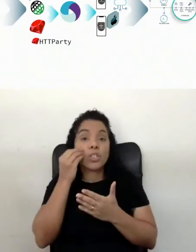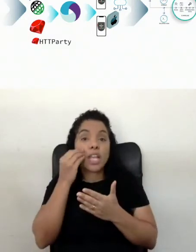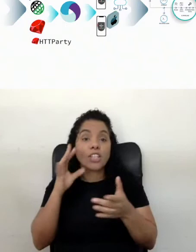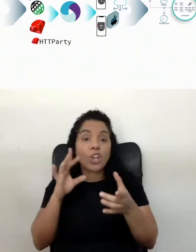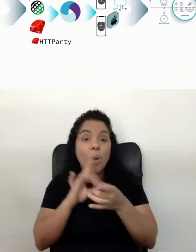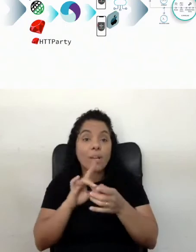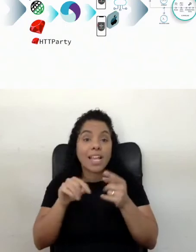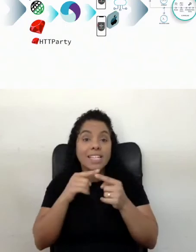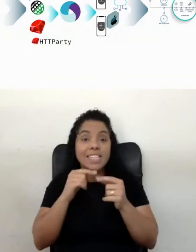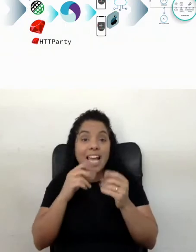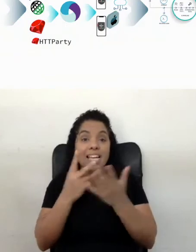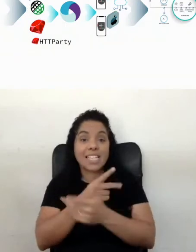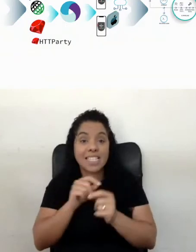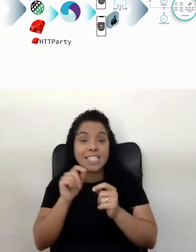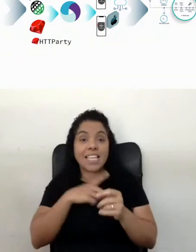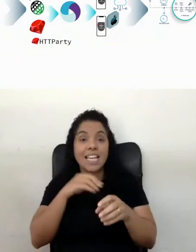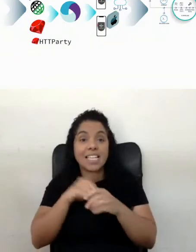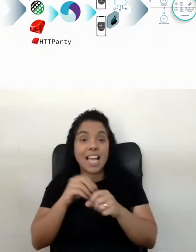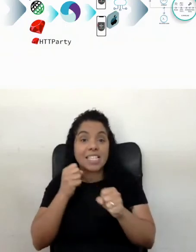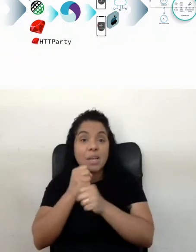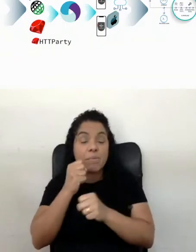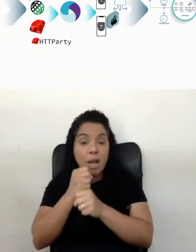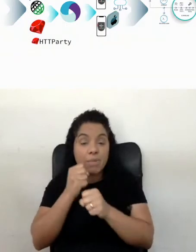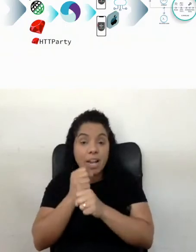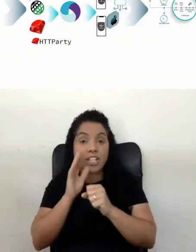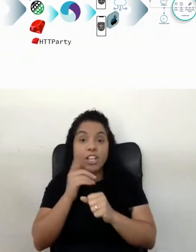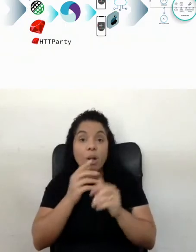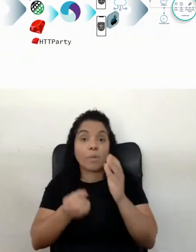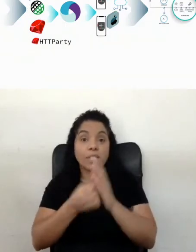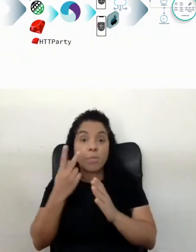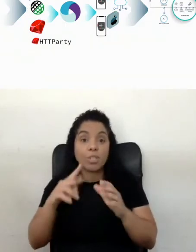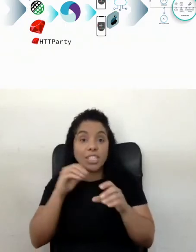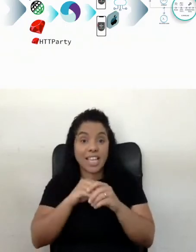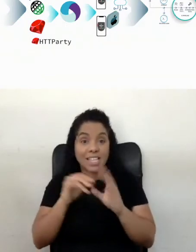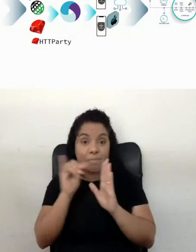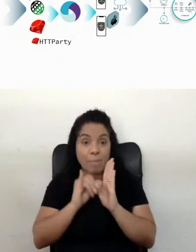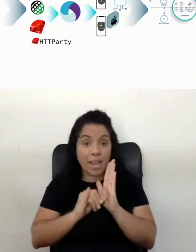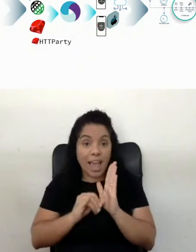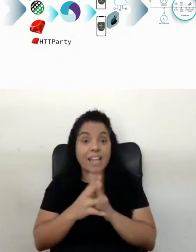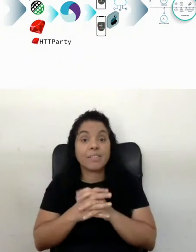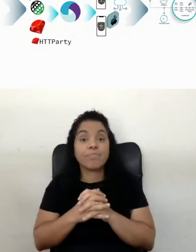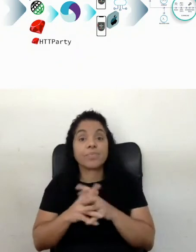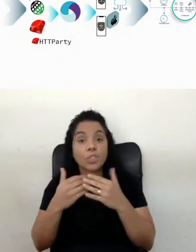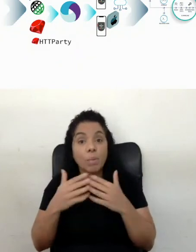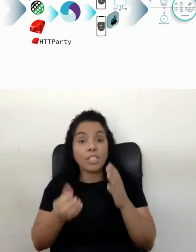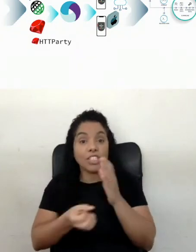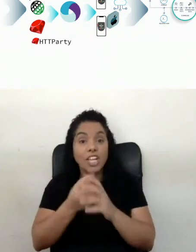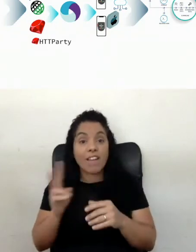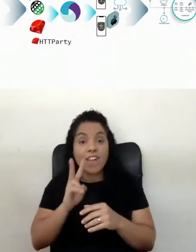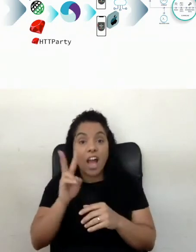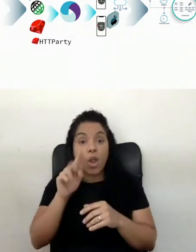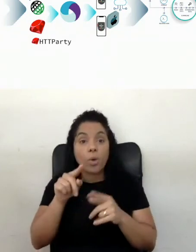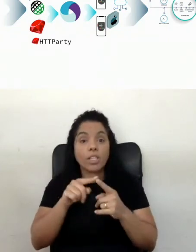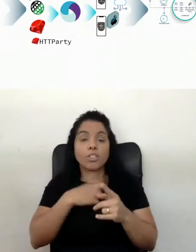isso em pipe, nas pipelines, começa já a embutir isso dentro da pipeline e começar a gerar valor isso de forma